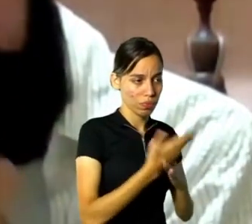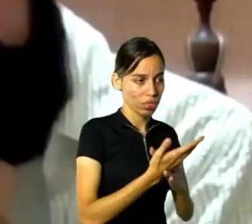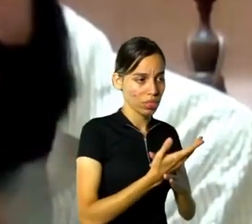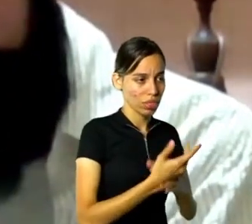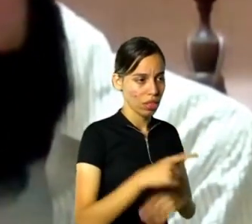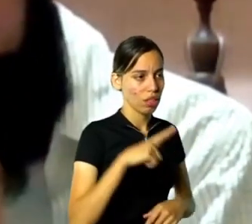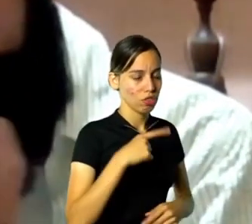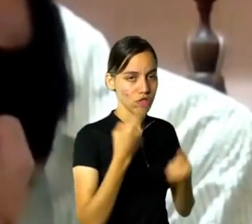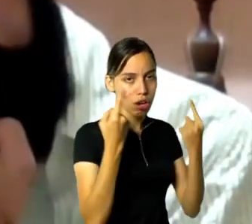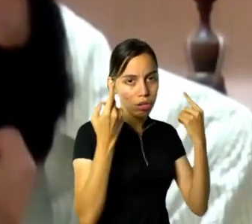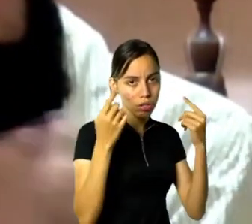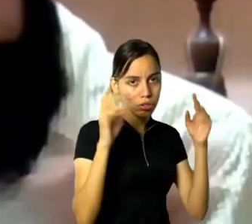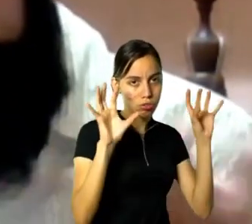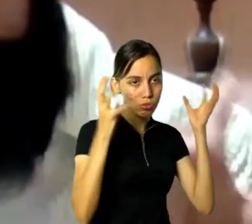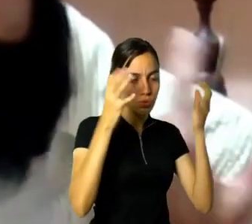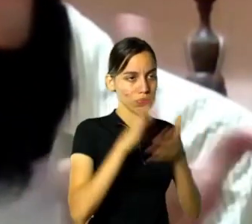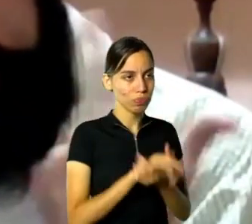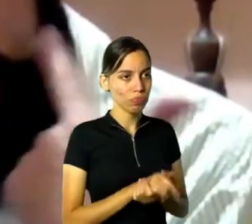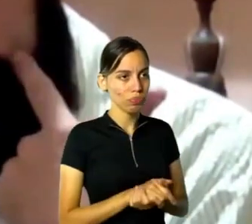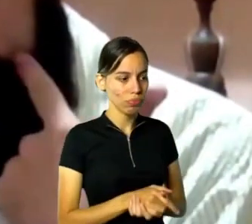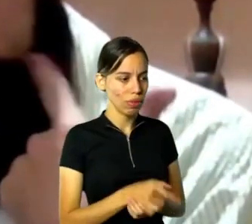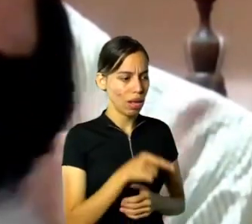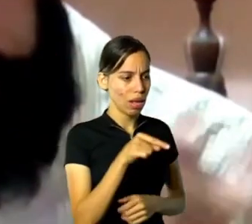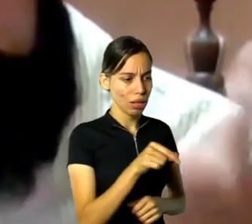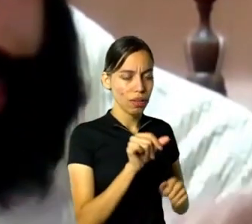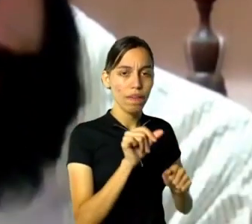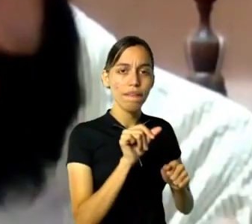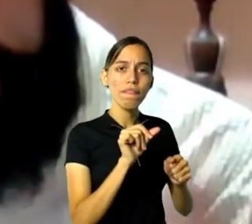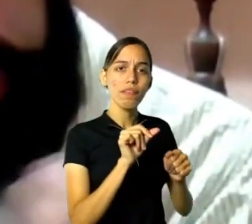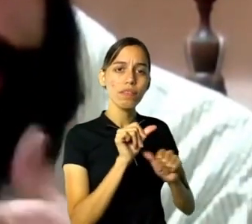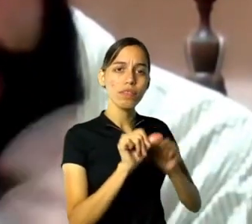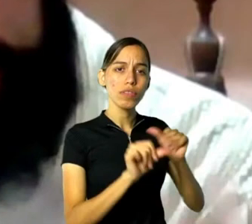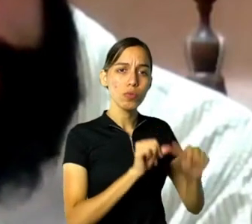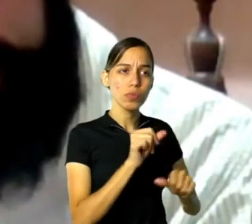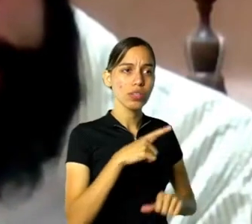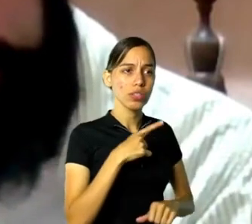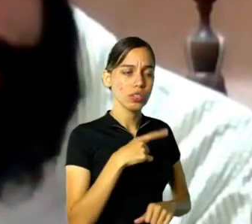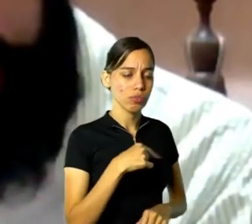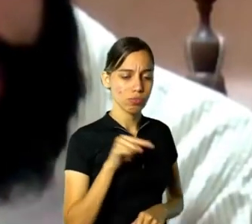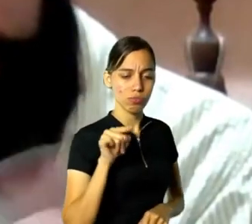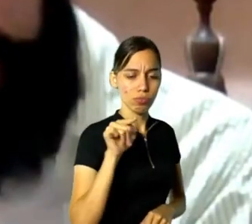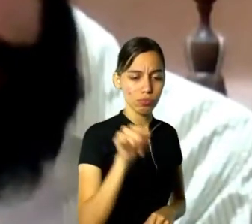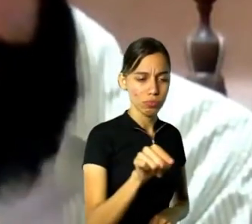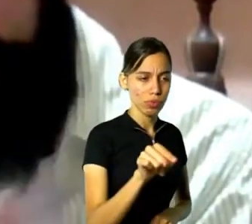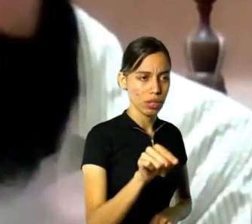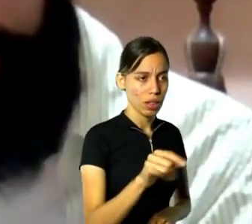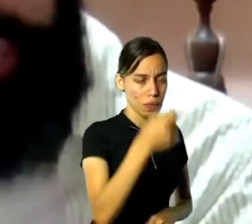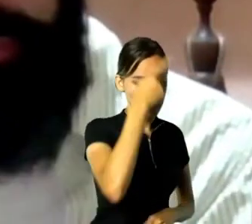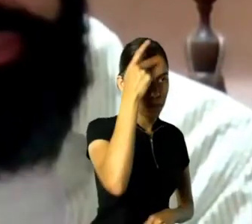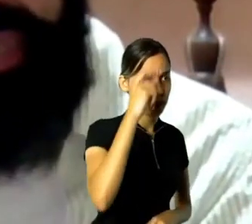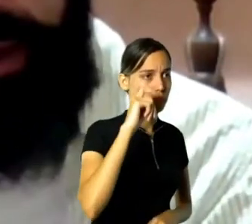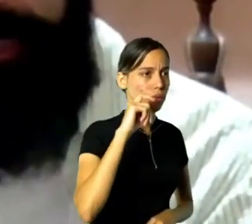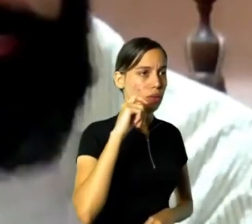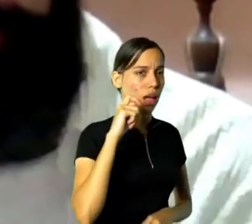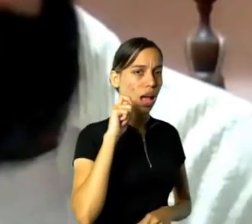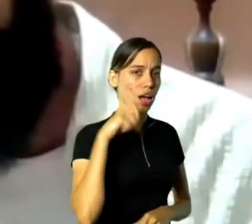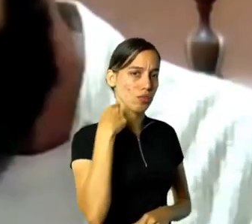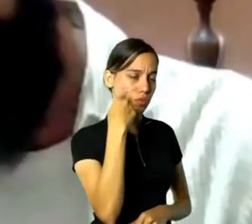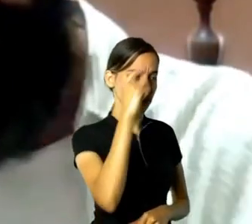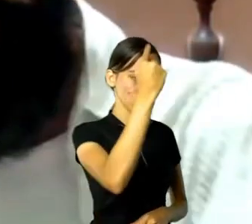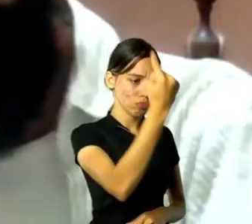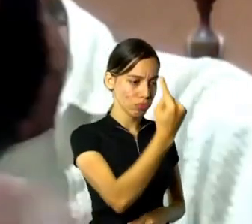dois no apertar de botões, enquanto dois elevadores levavam e traziam artistas ao tempo de um fade musical.